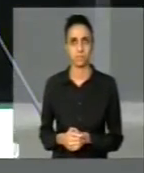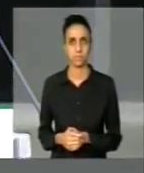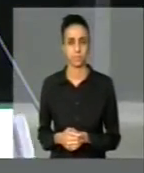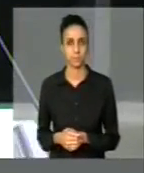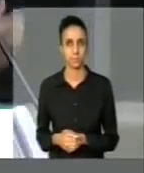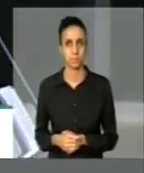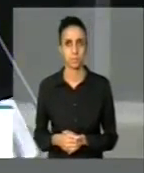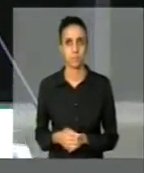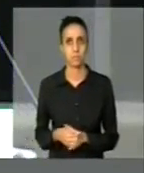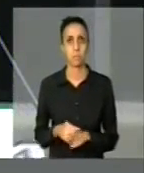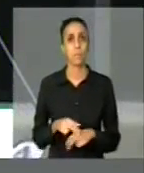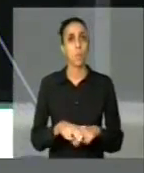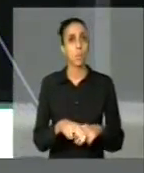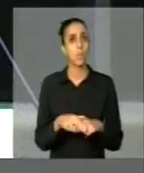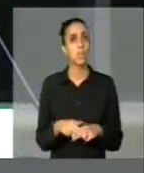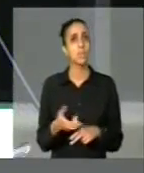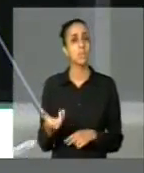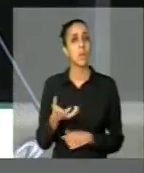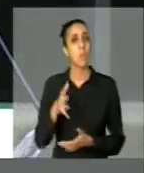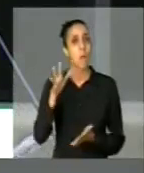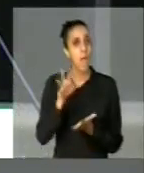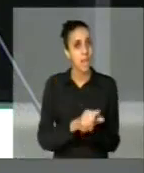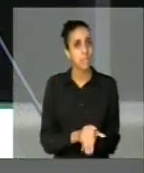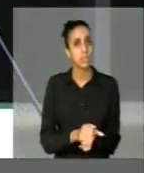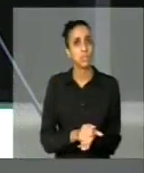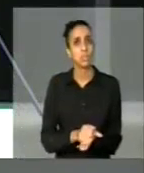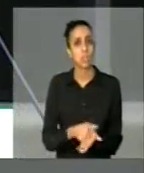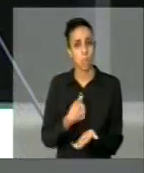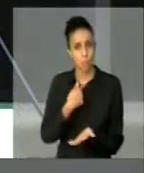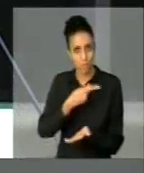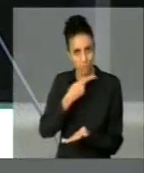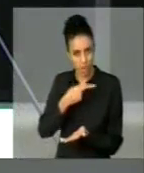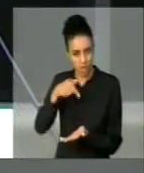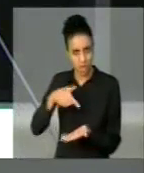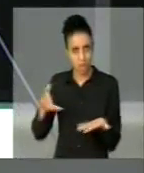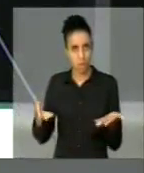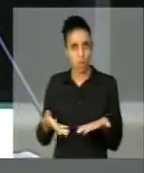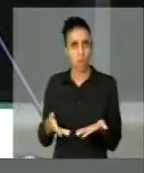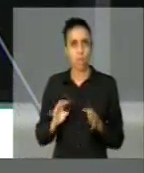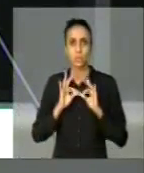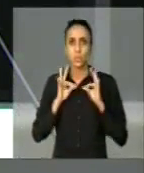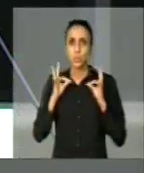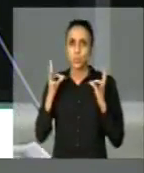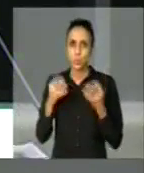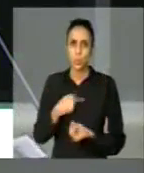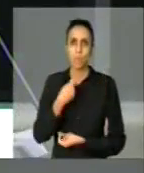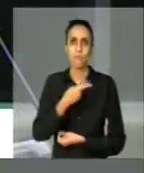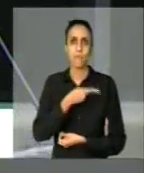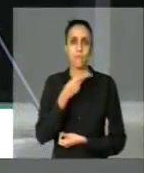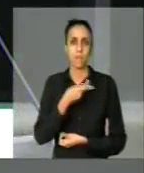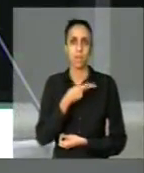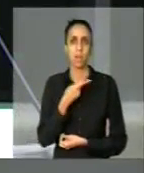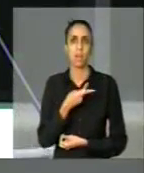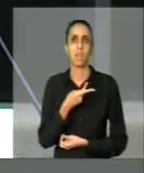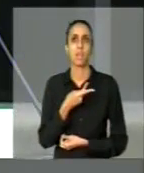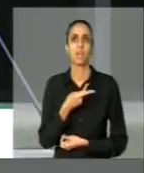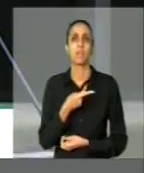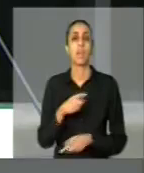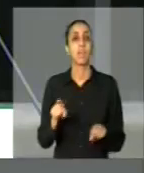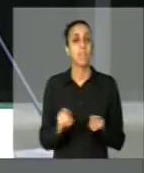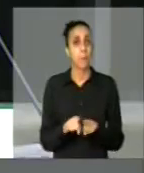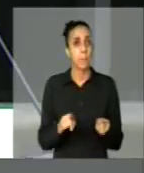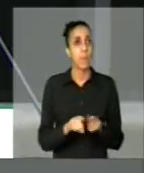eu queria que fosse registrado nos anais desta Casa, a íntegra do discurso do general